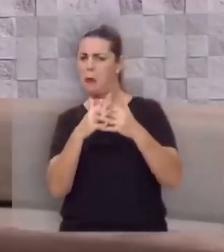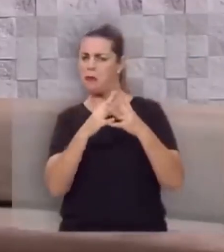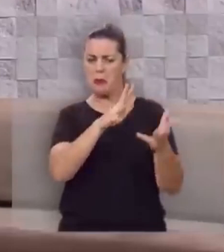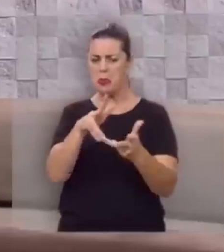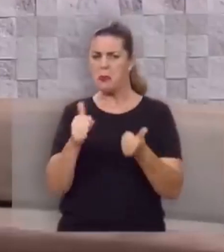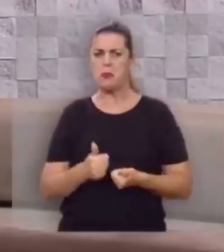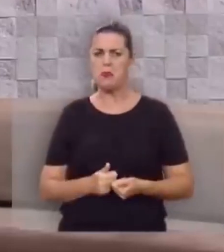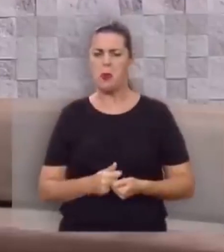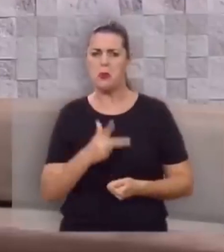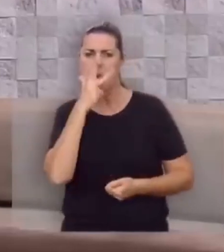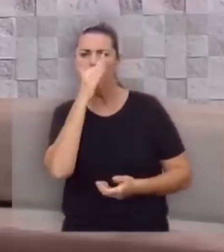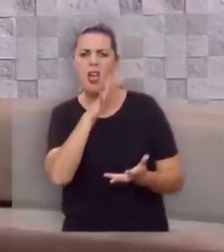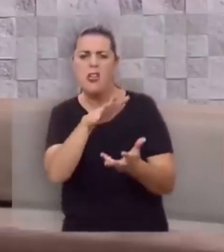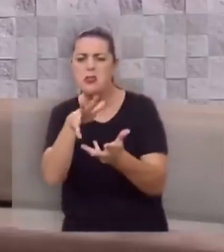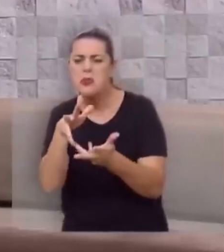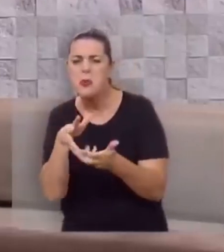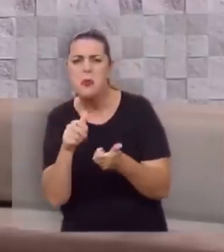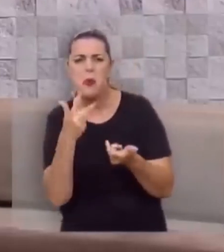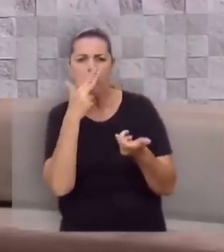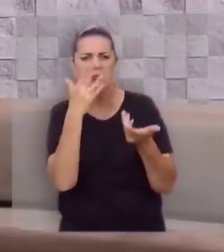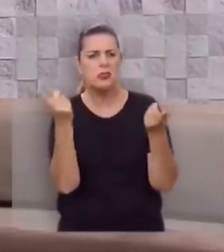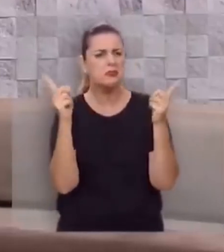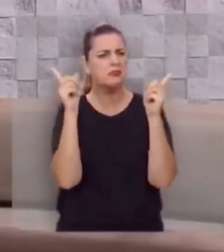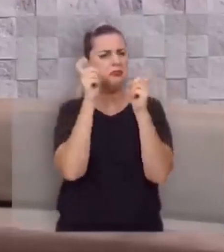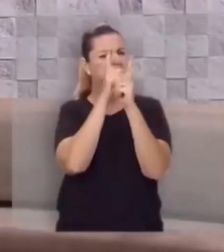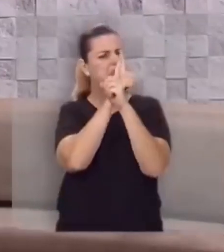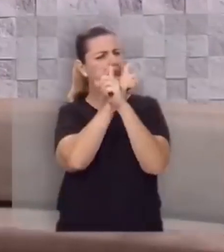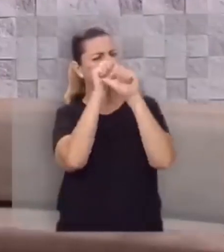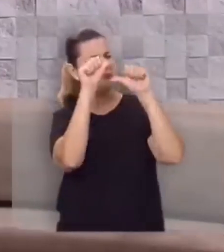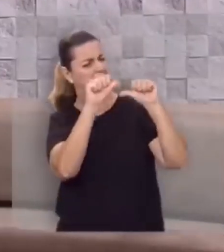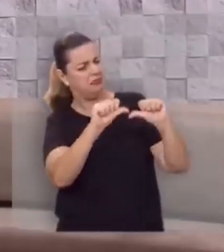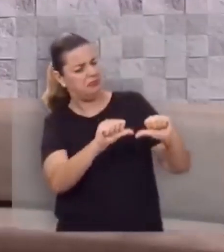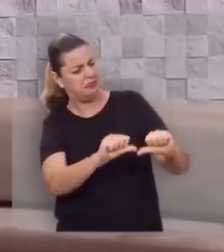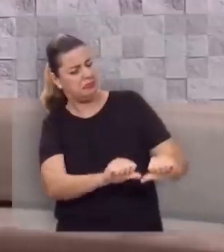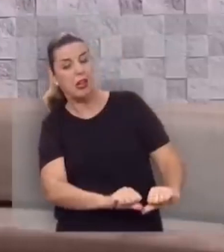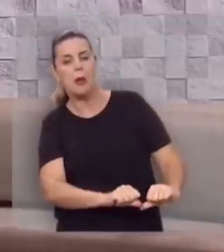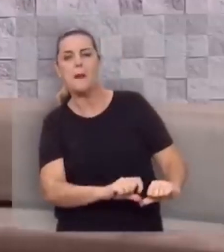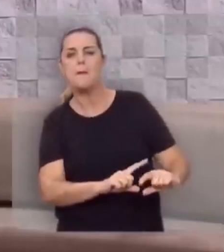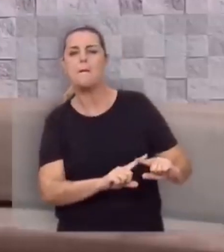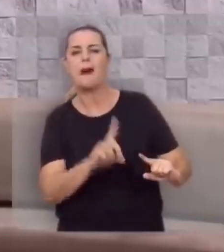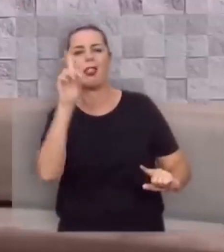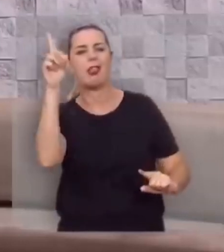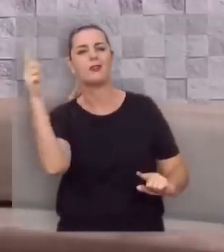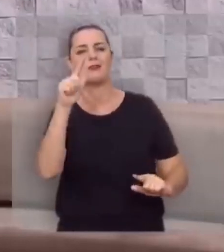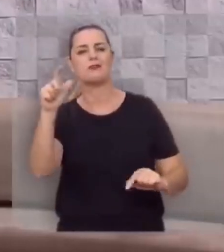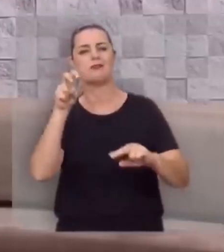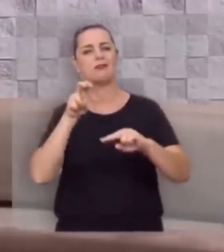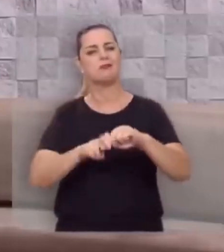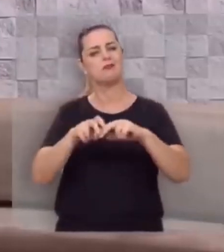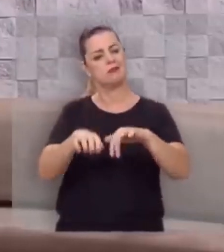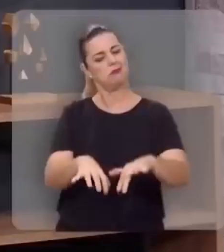perplexa, parece que o mundo está em convulsão, mas Deus continua no trono.